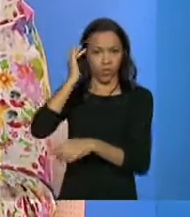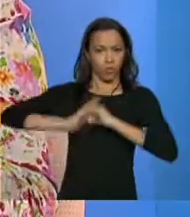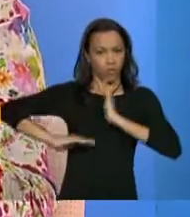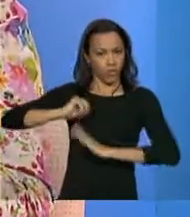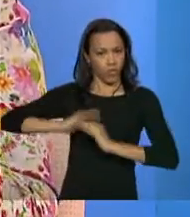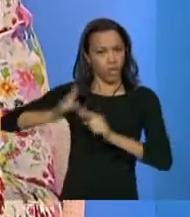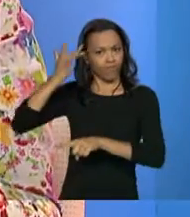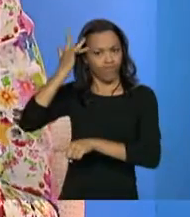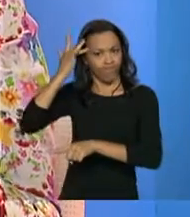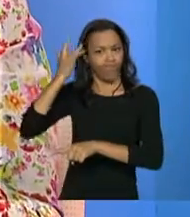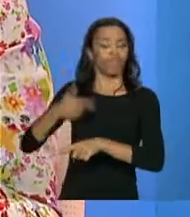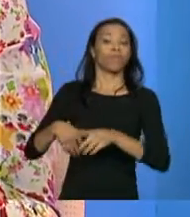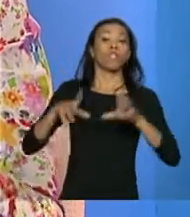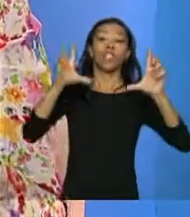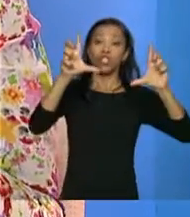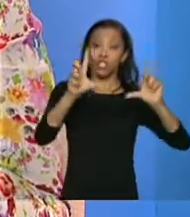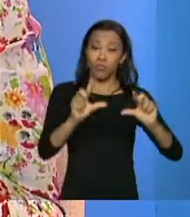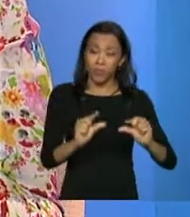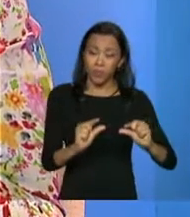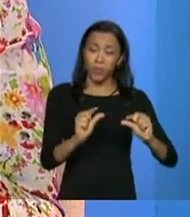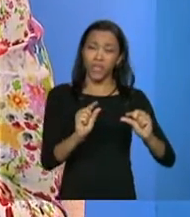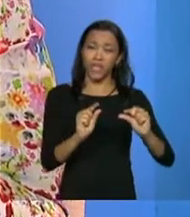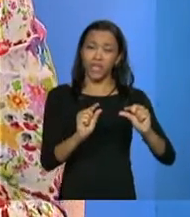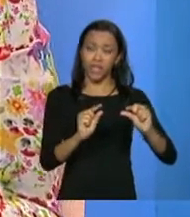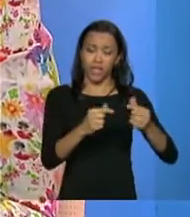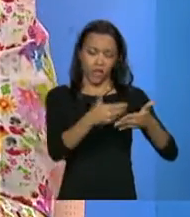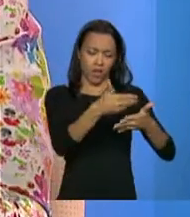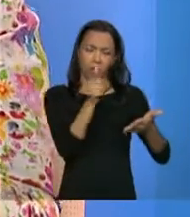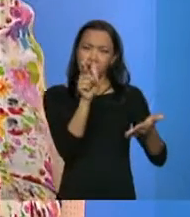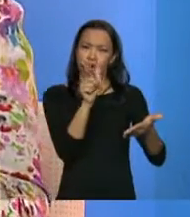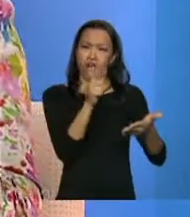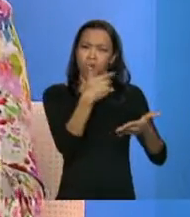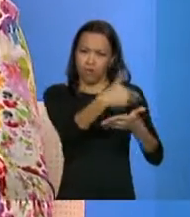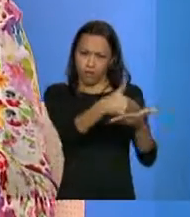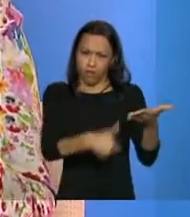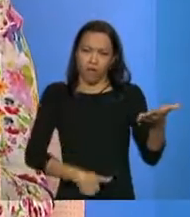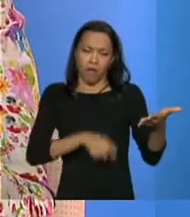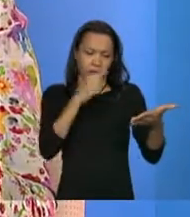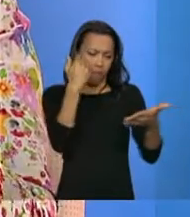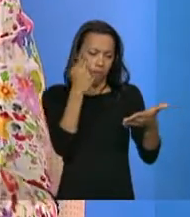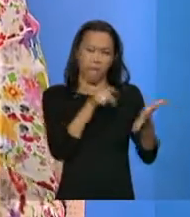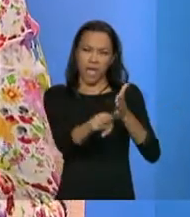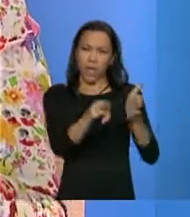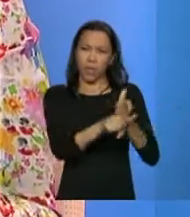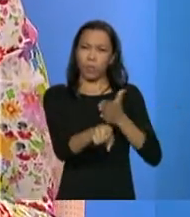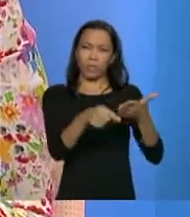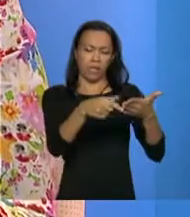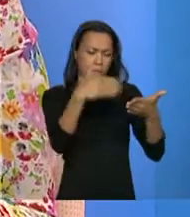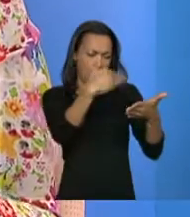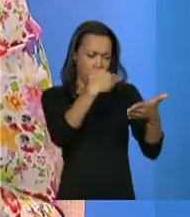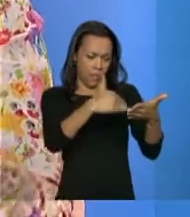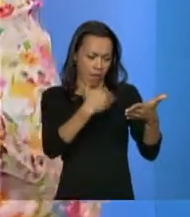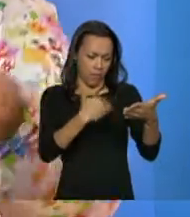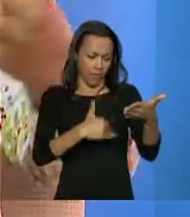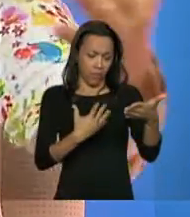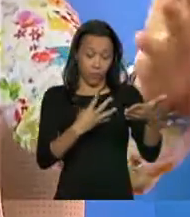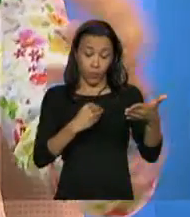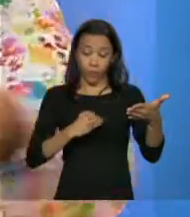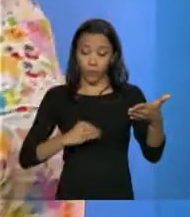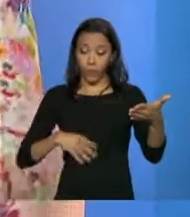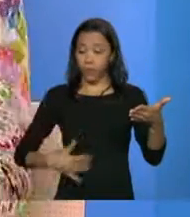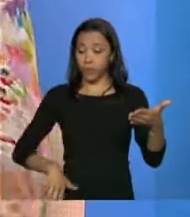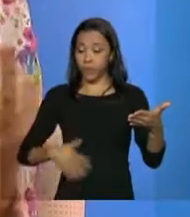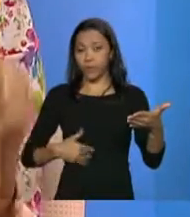reduzir um pouco o tamanho do cadastro, do próprio formulário, porque de fato o formulário, a gente tem esse entendimento já, ele é grande, para esse